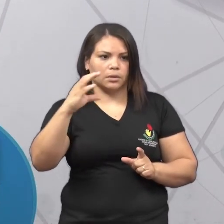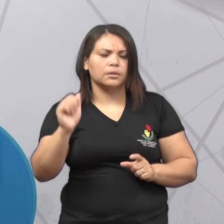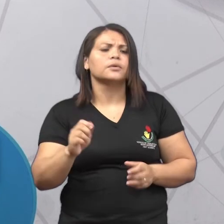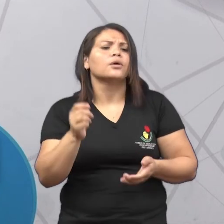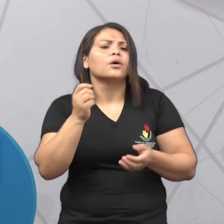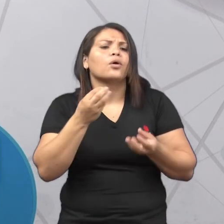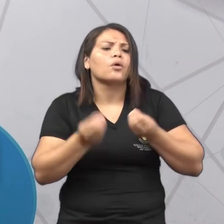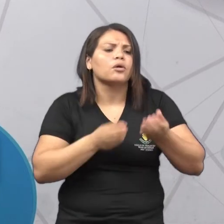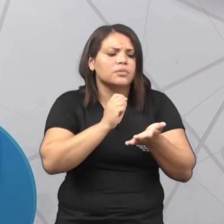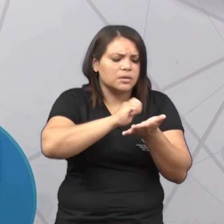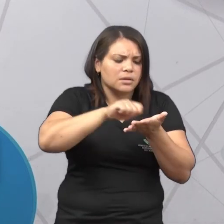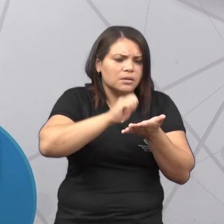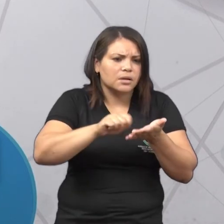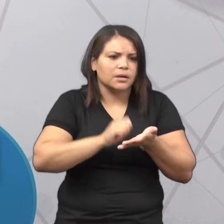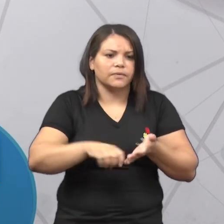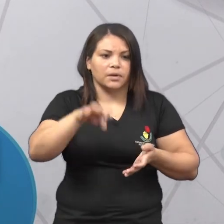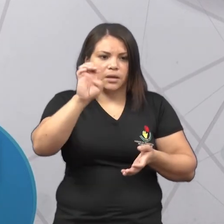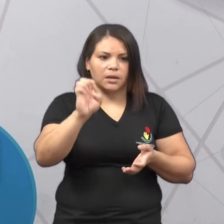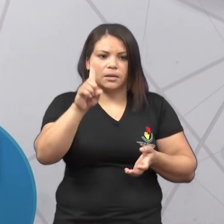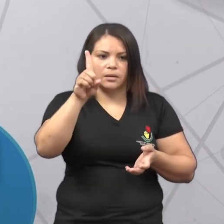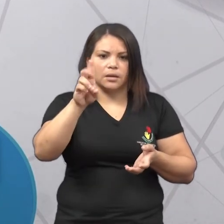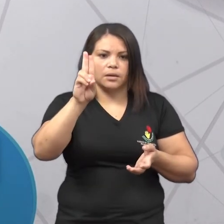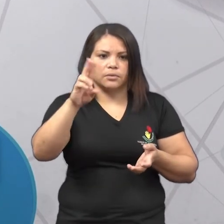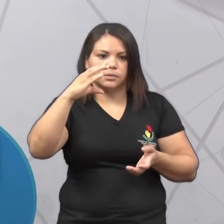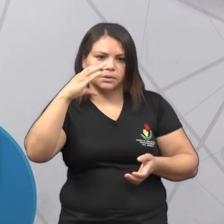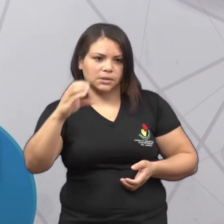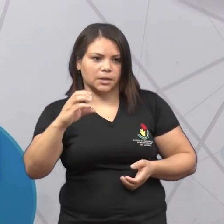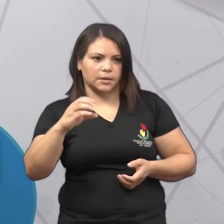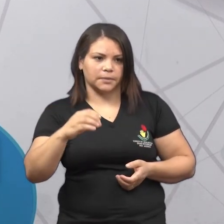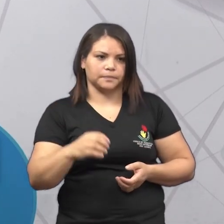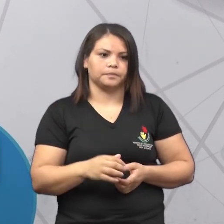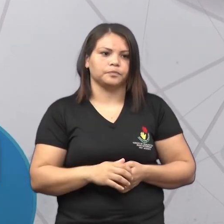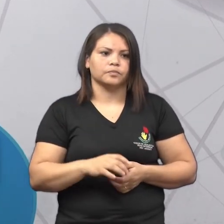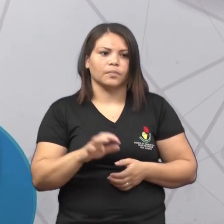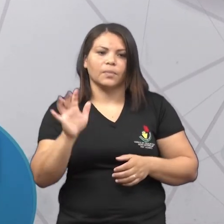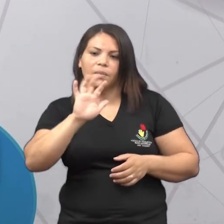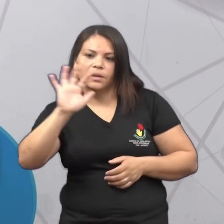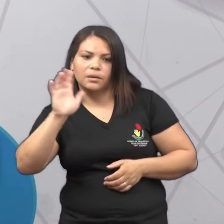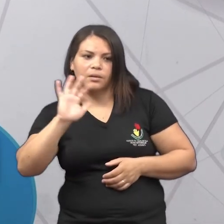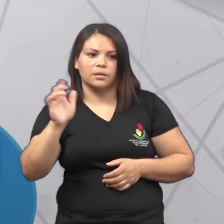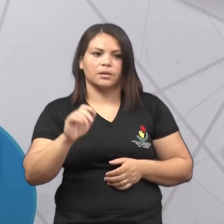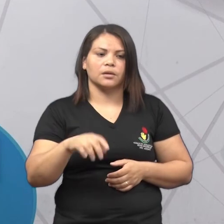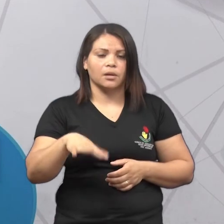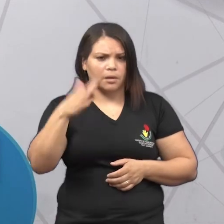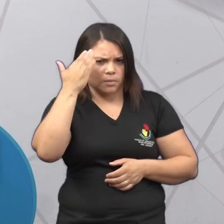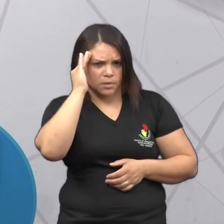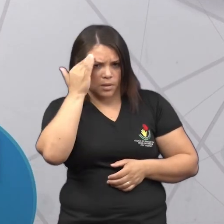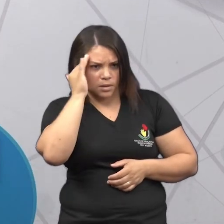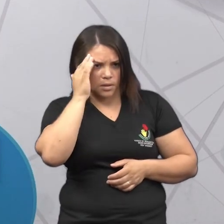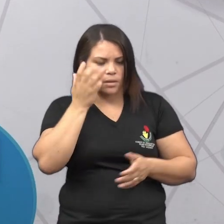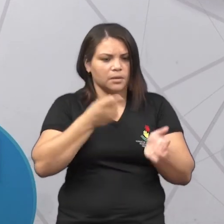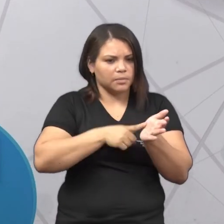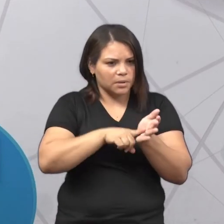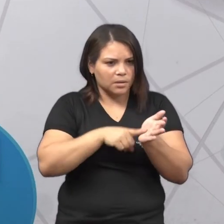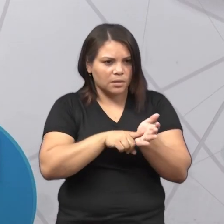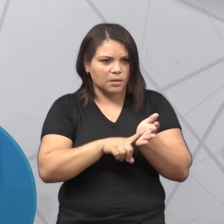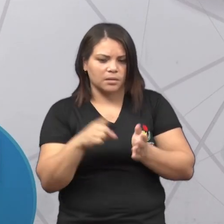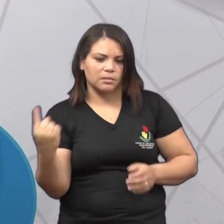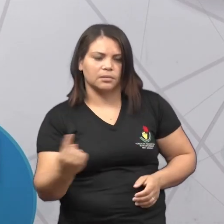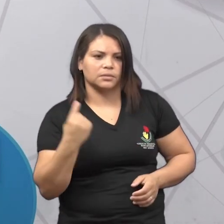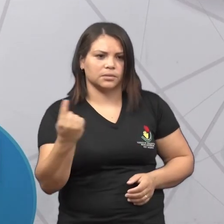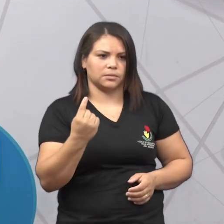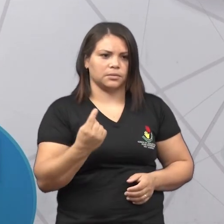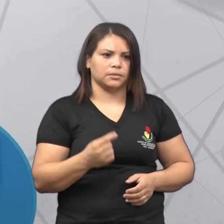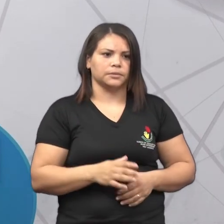Eduque? E-D-U-C, tá bom? Estou soletrando para dar uma força aí para vocês conseguir pesquisar sozinho, tá